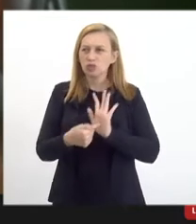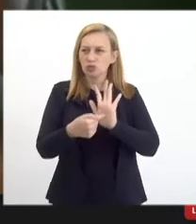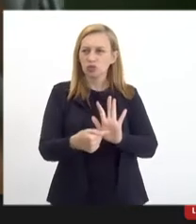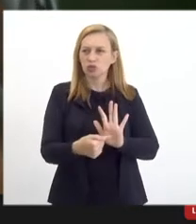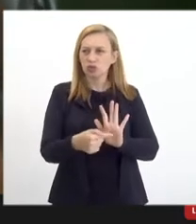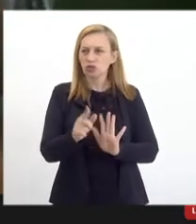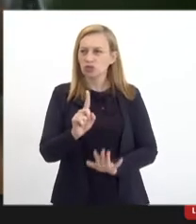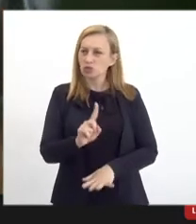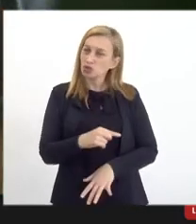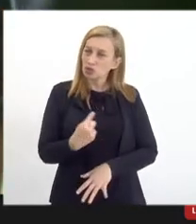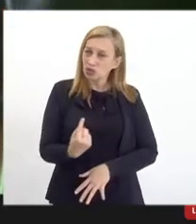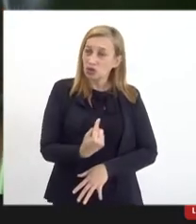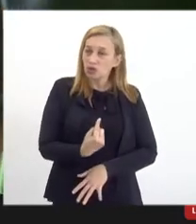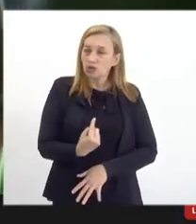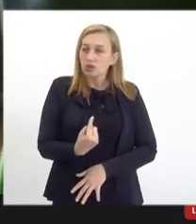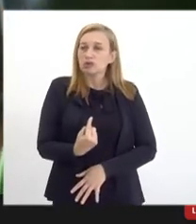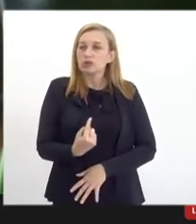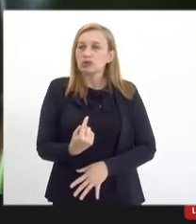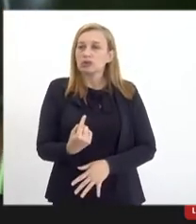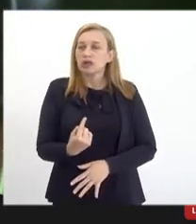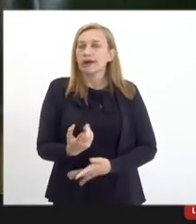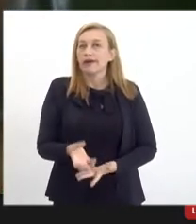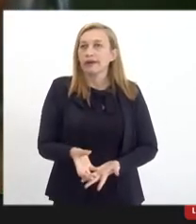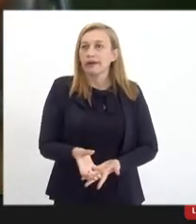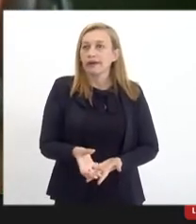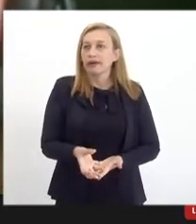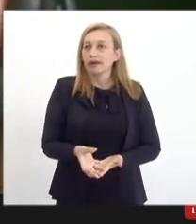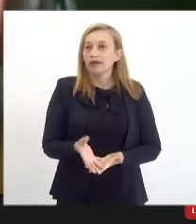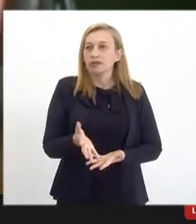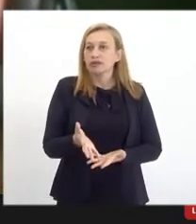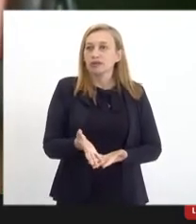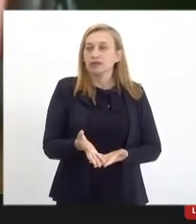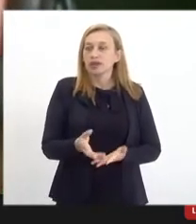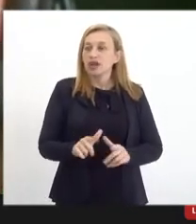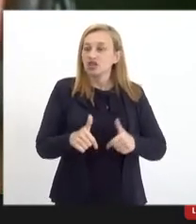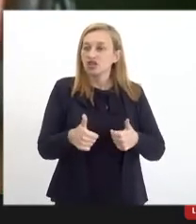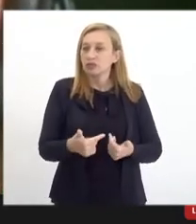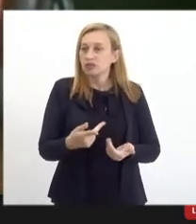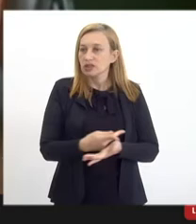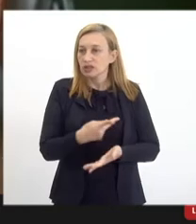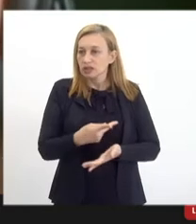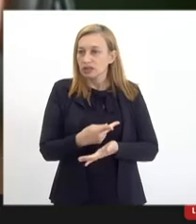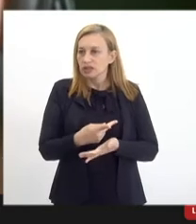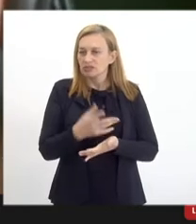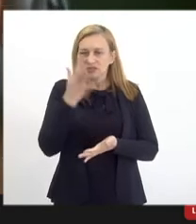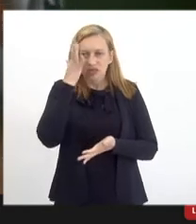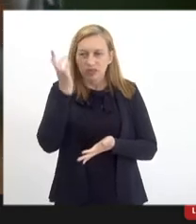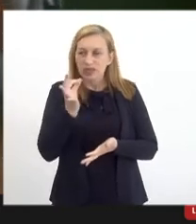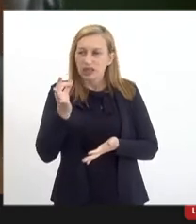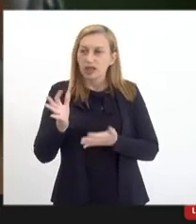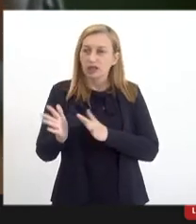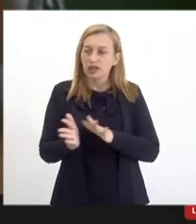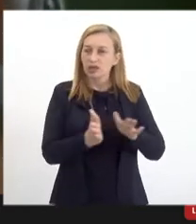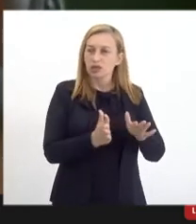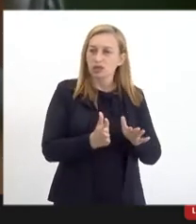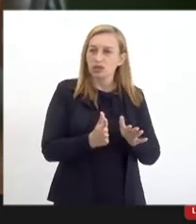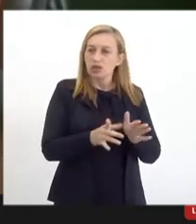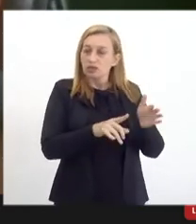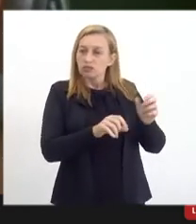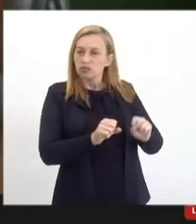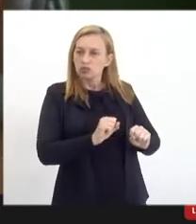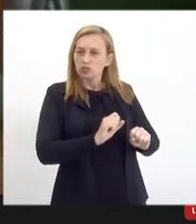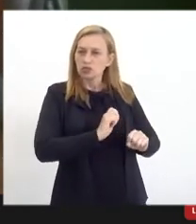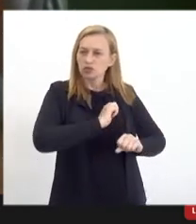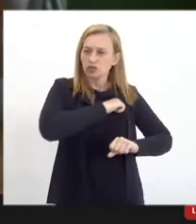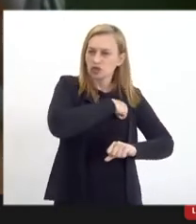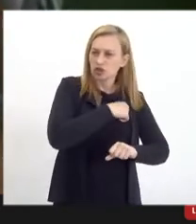ingênuos. A concessão de incentivo fiscal sem uma contrapartida, que é isso